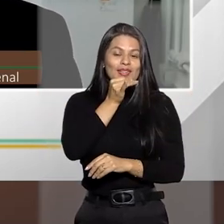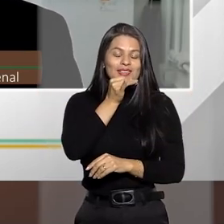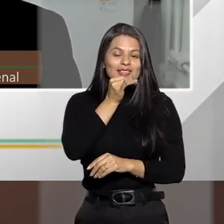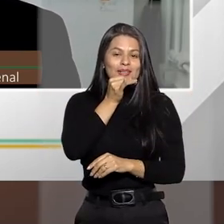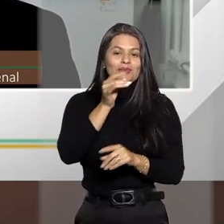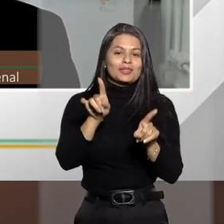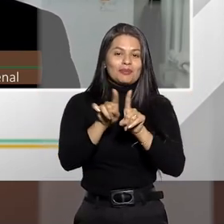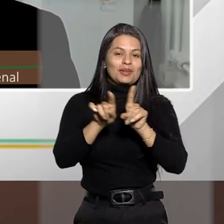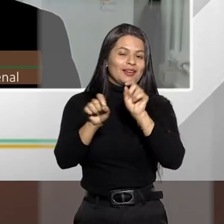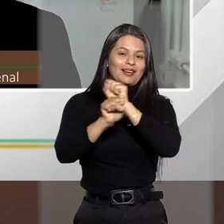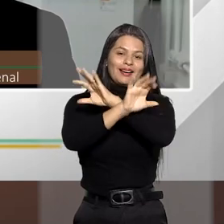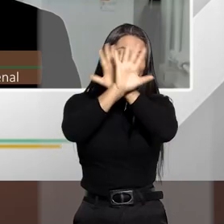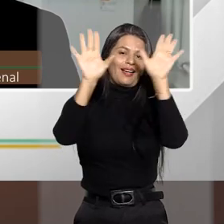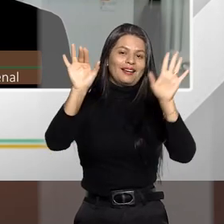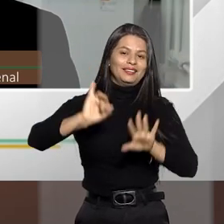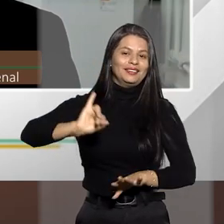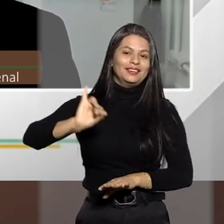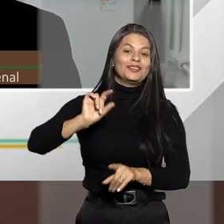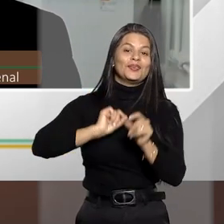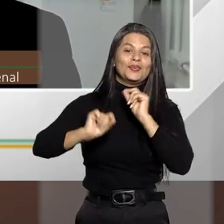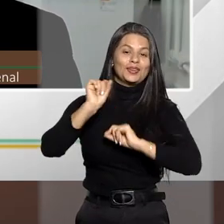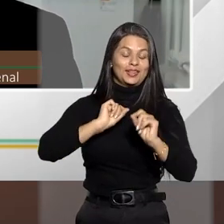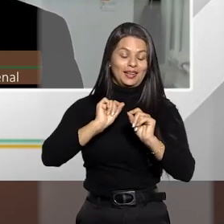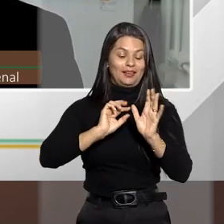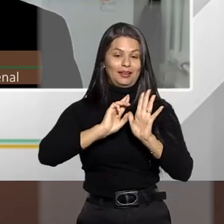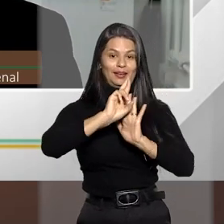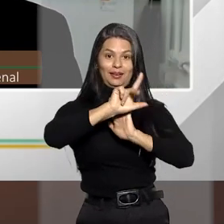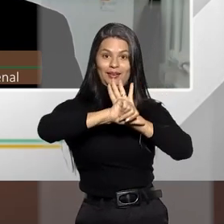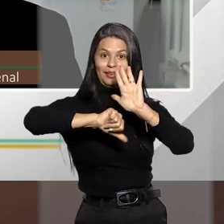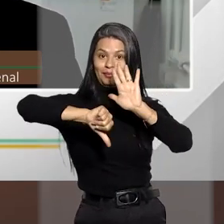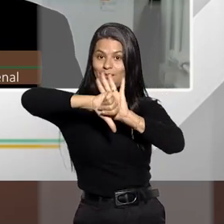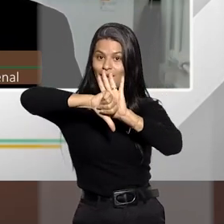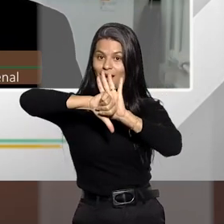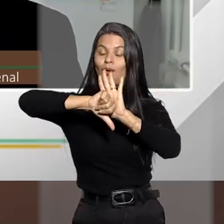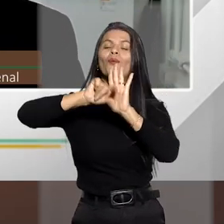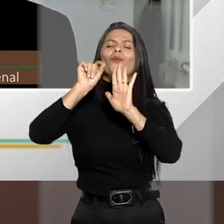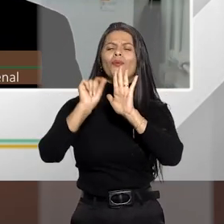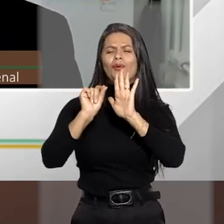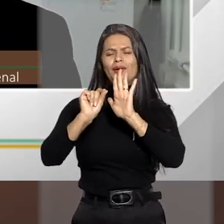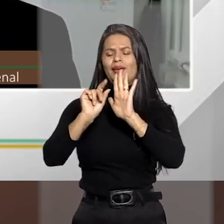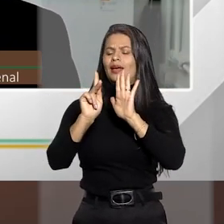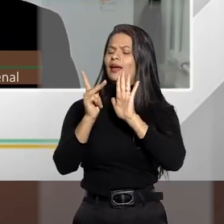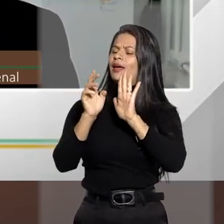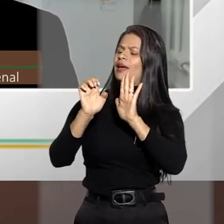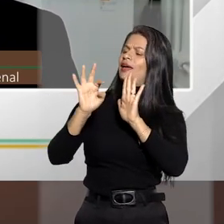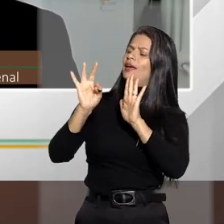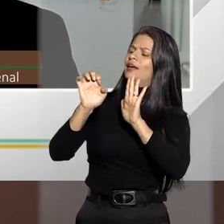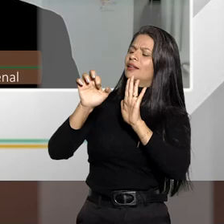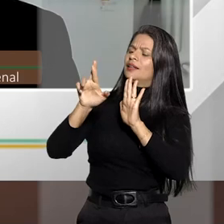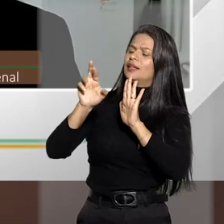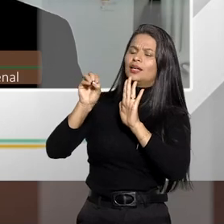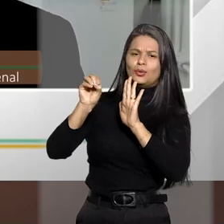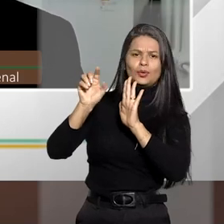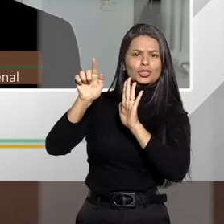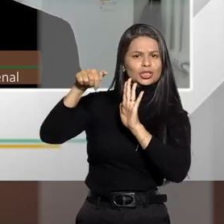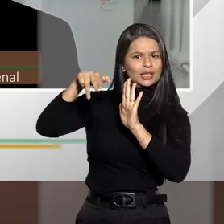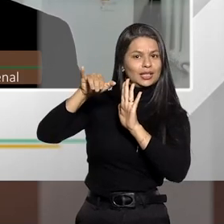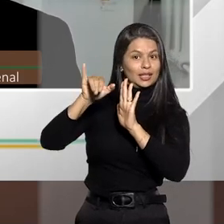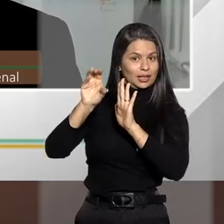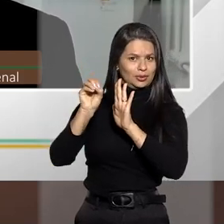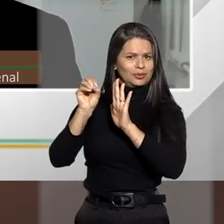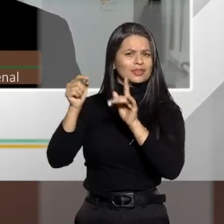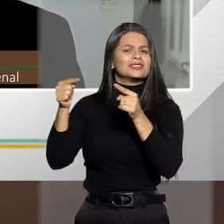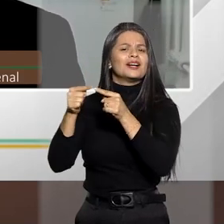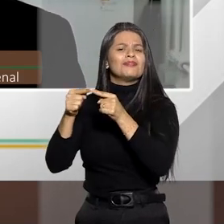bem clássico, bem interessante, do concurso material heterogêneo. Heteramente diferente, né? Heterogêneo. Então, o